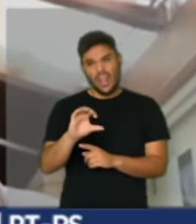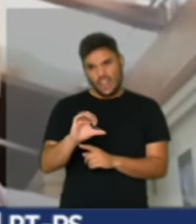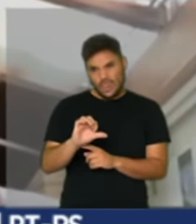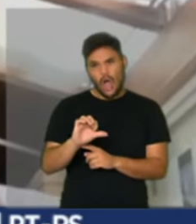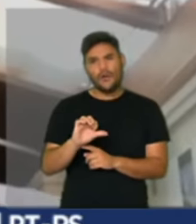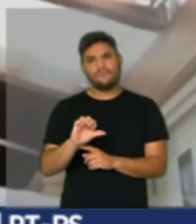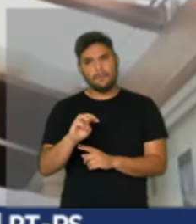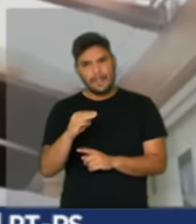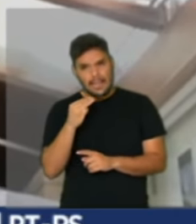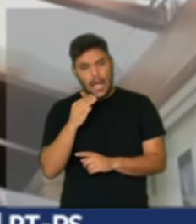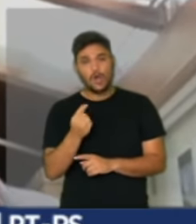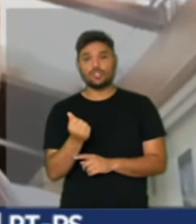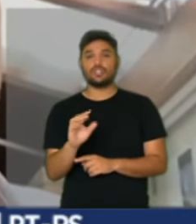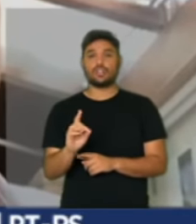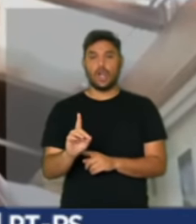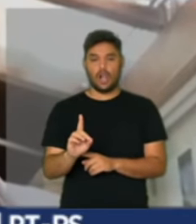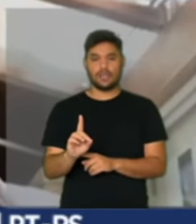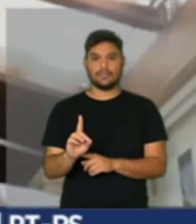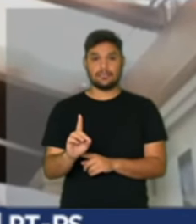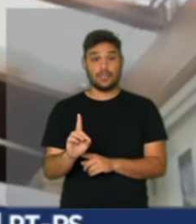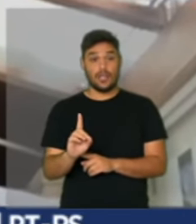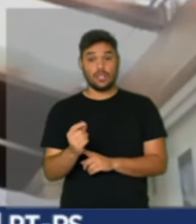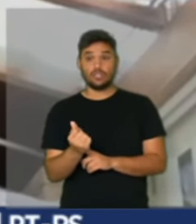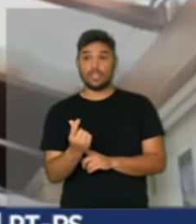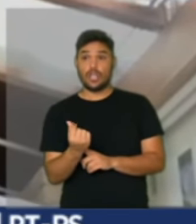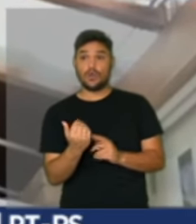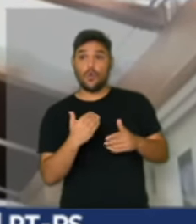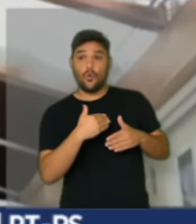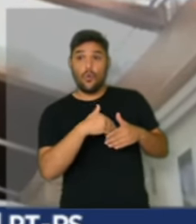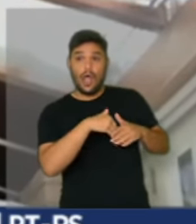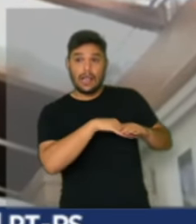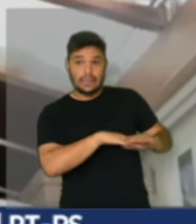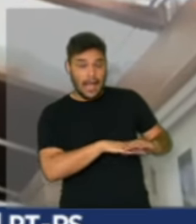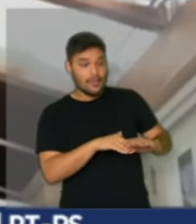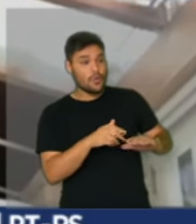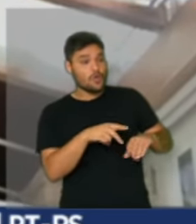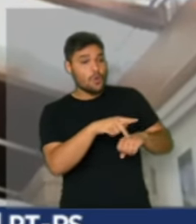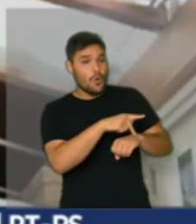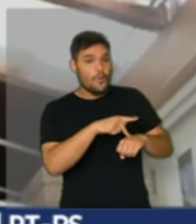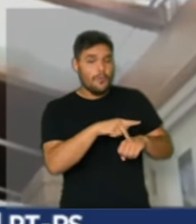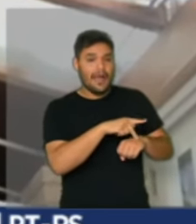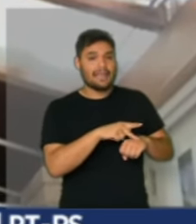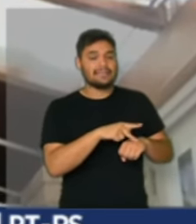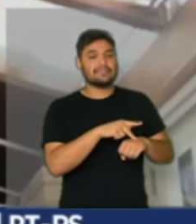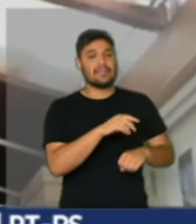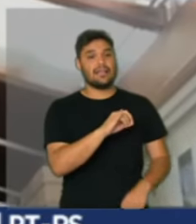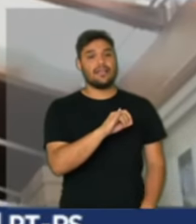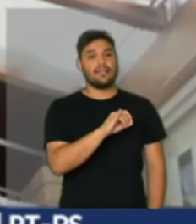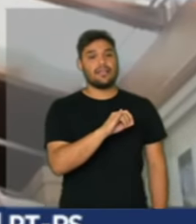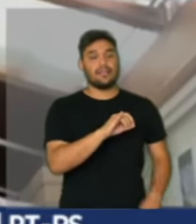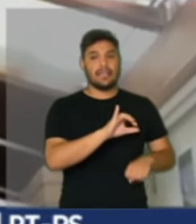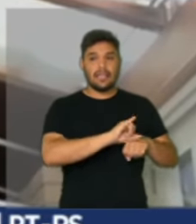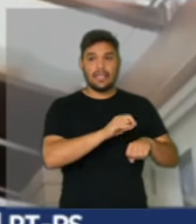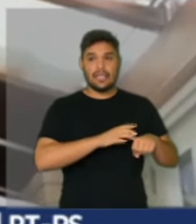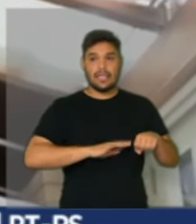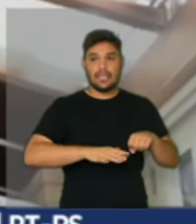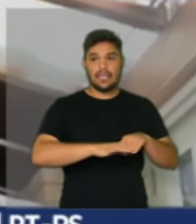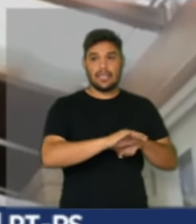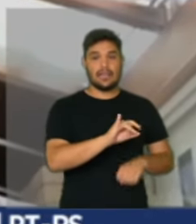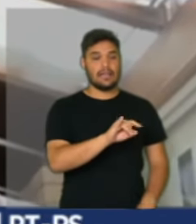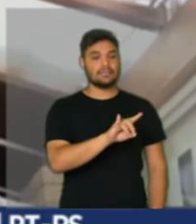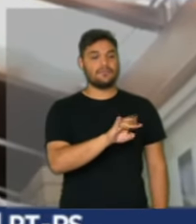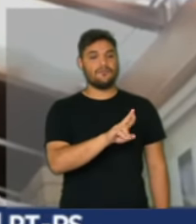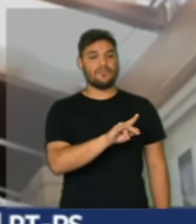meio de dólares numa conta, num paraíso fiscal das Ilhas Virgens, para ganhar